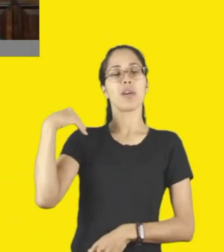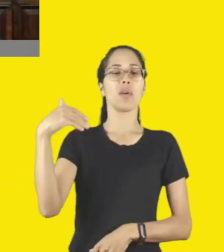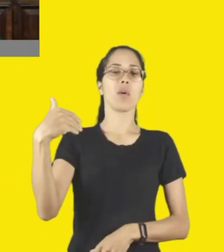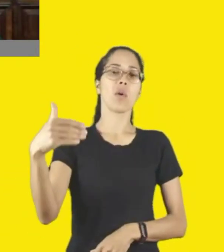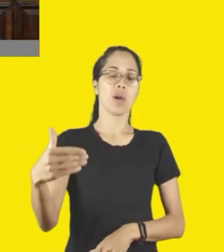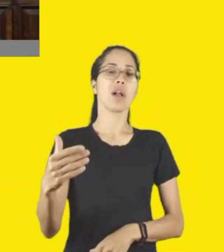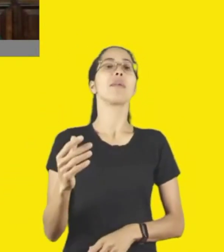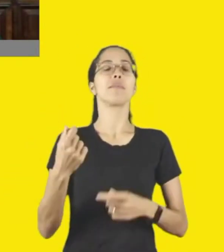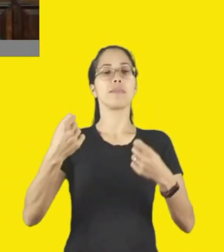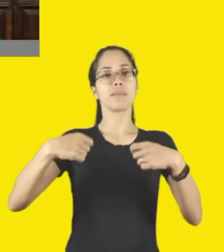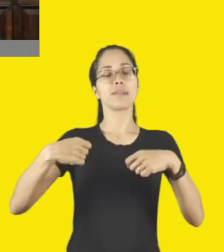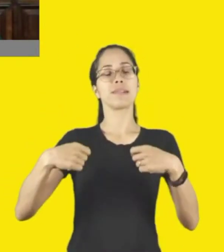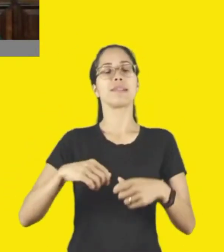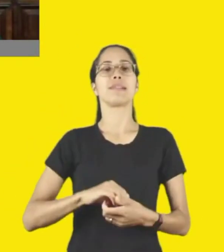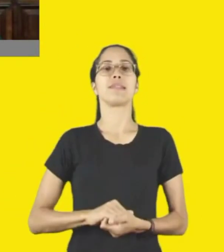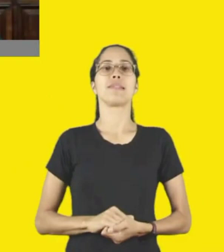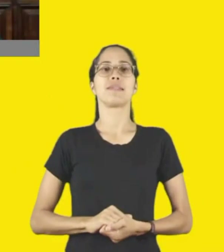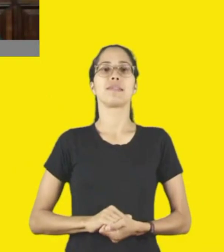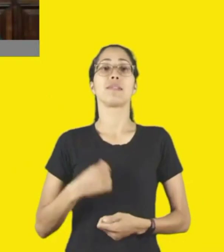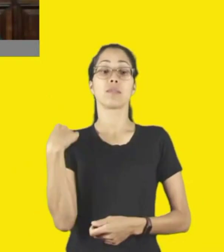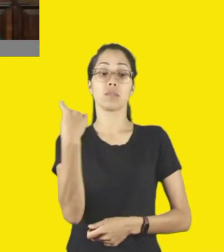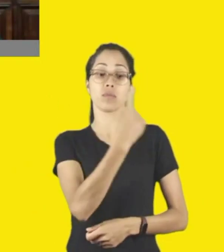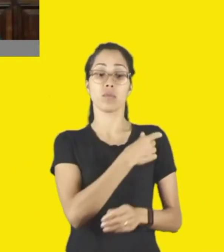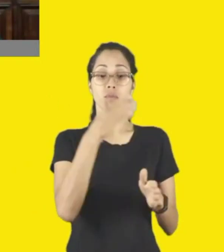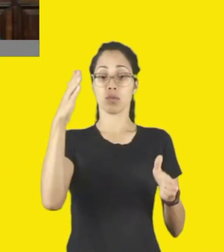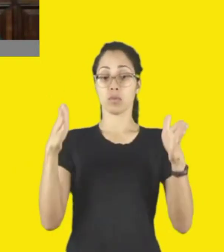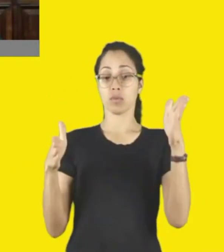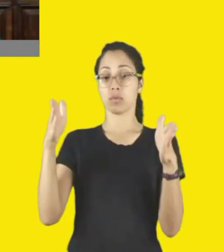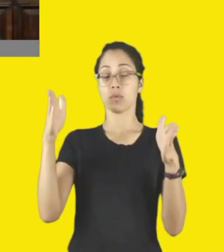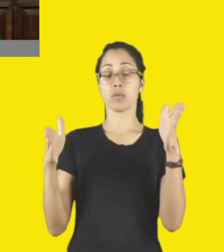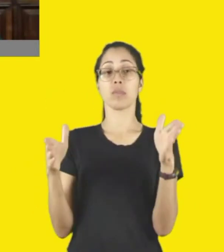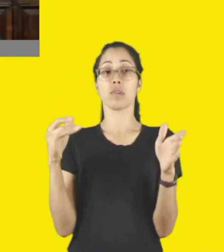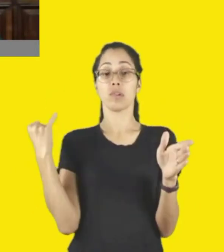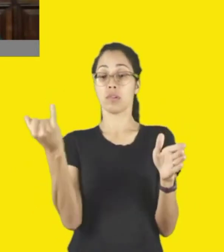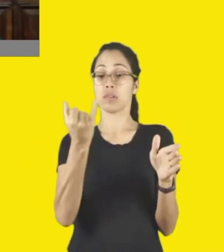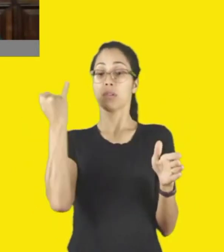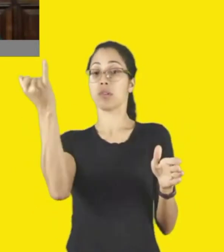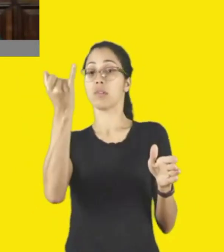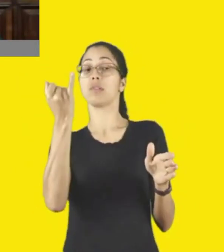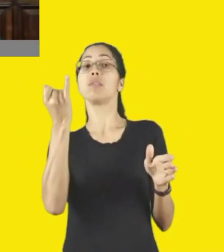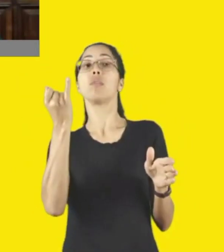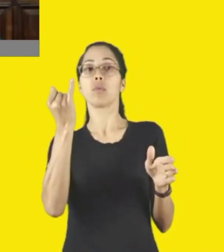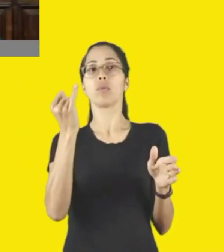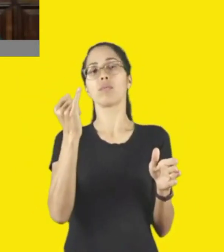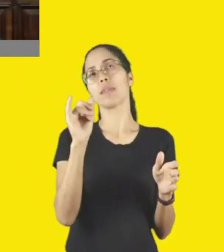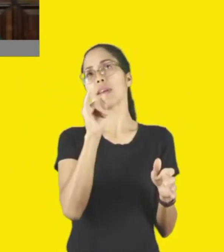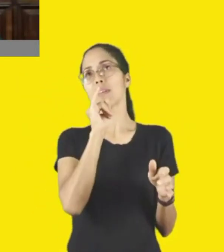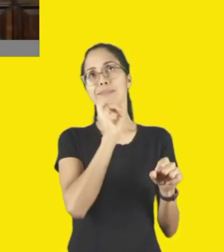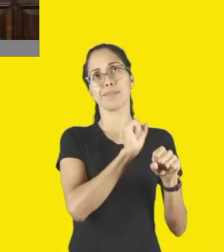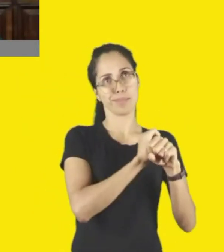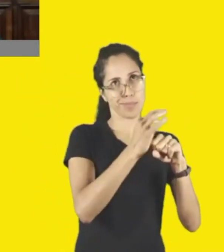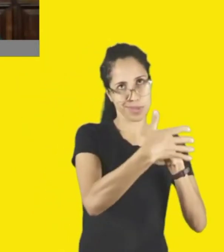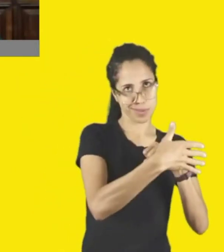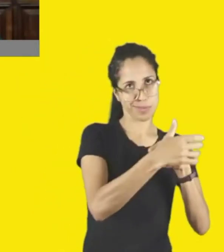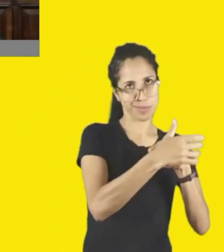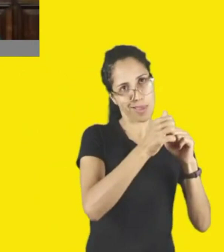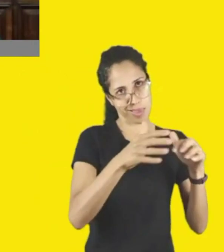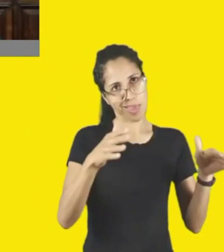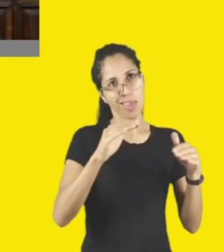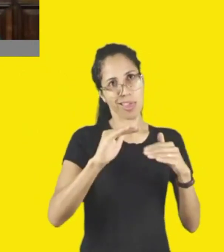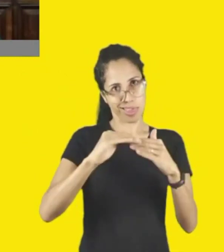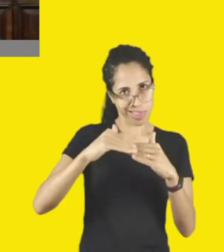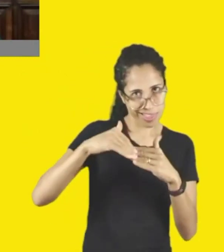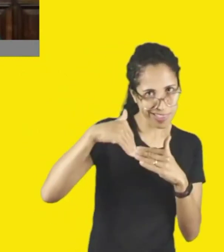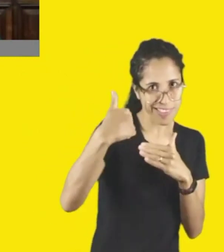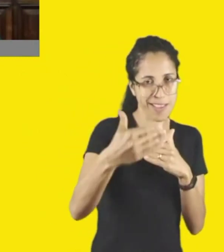estamos num momento muito importante, onde podemos dizer que, pós-pandemia, a fase mais crítica de toda